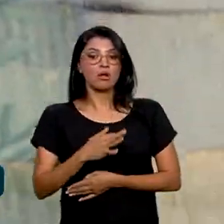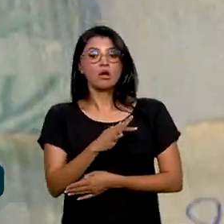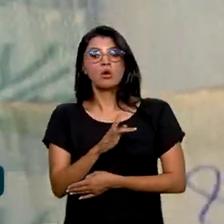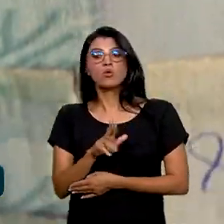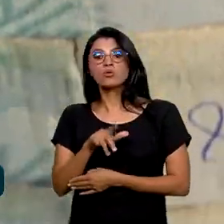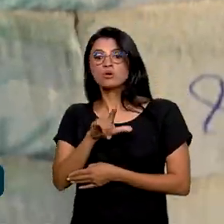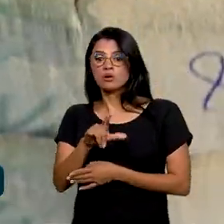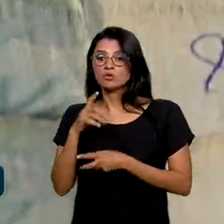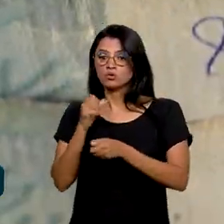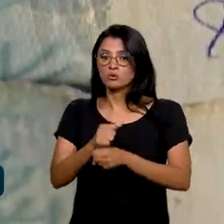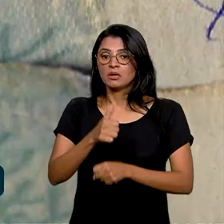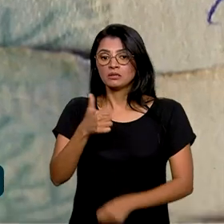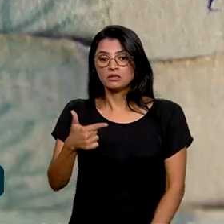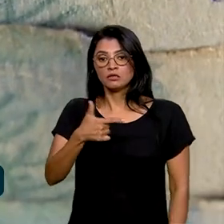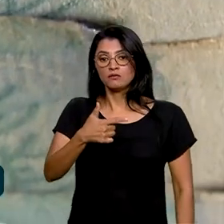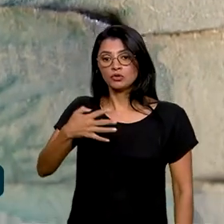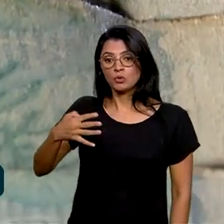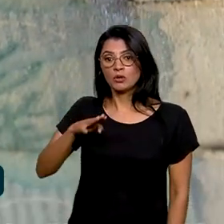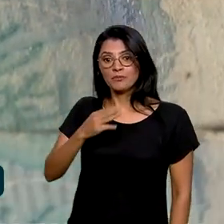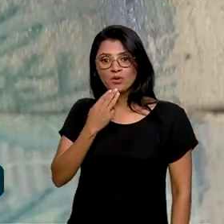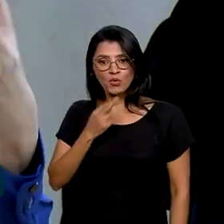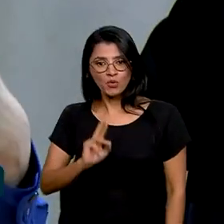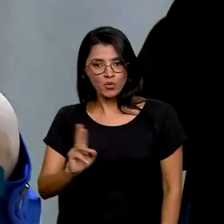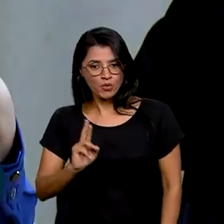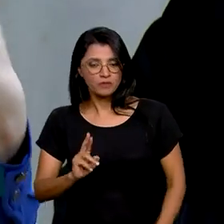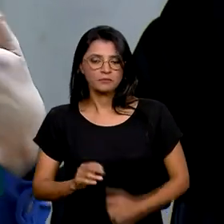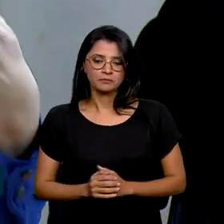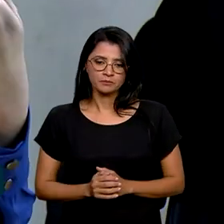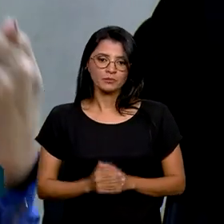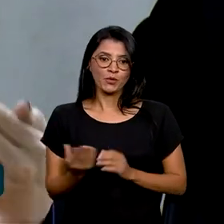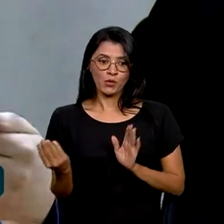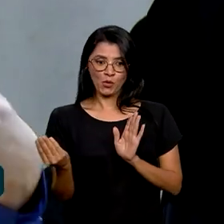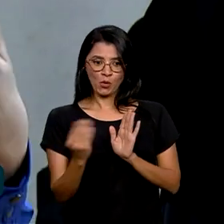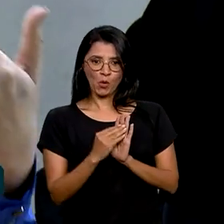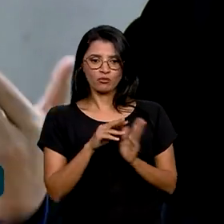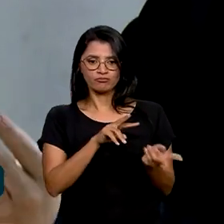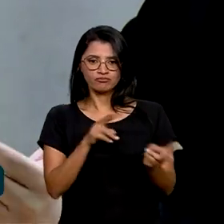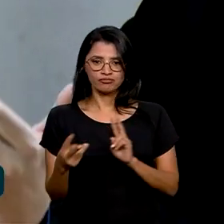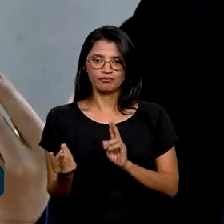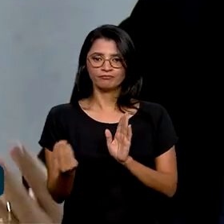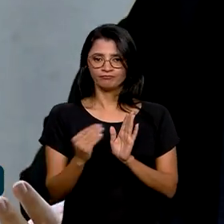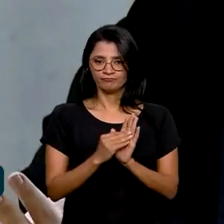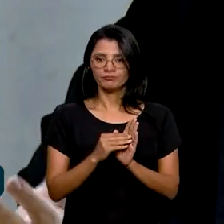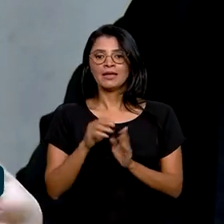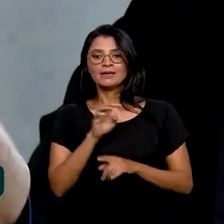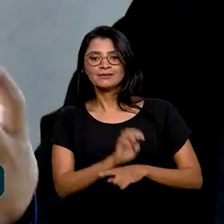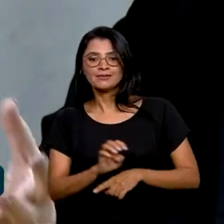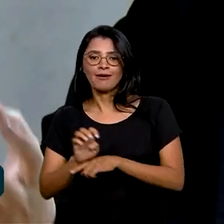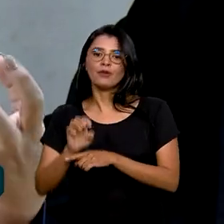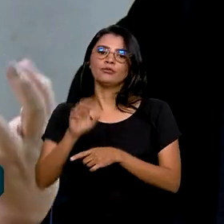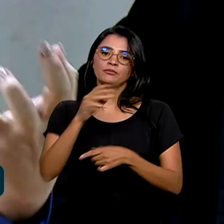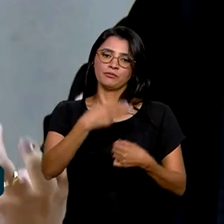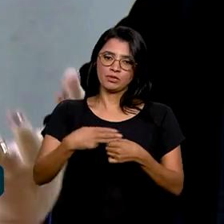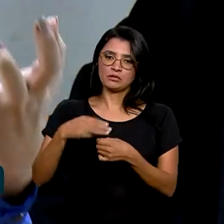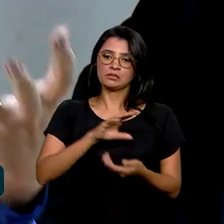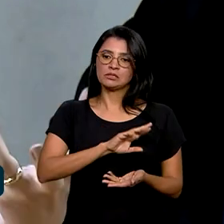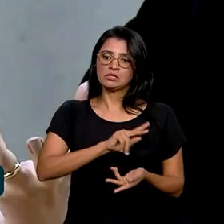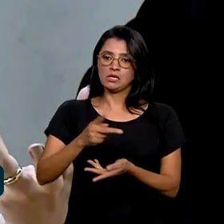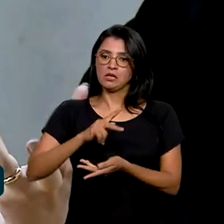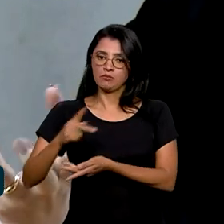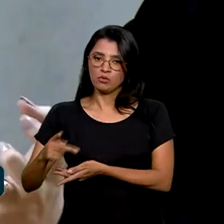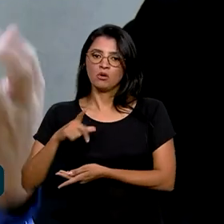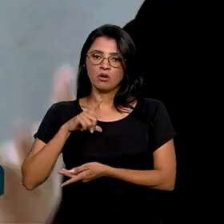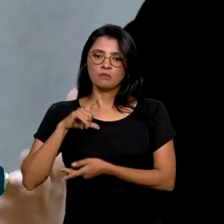de R 124 bilhões. Quando eu tenho que colocar as transferências para estados e municípios, eu chego a uma